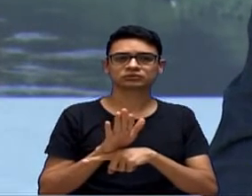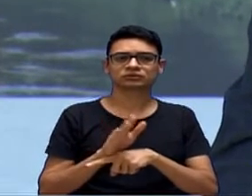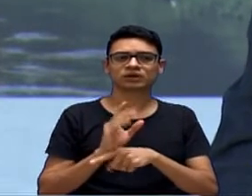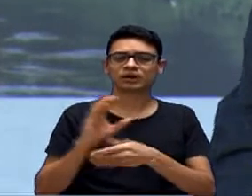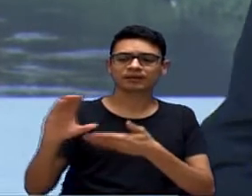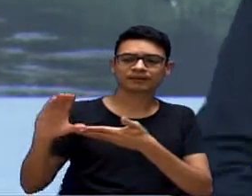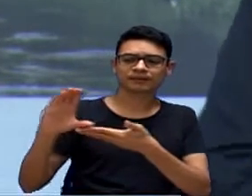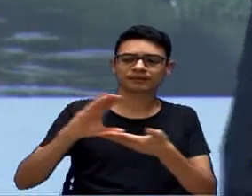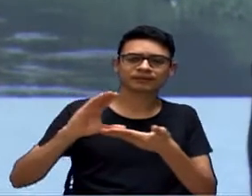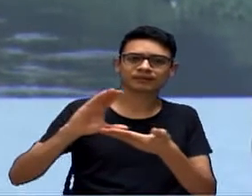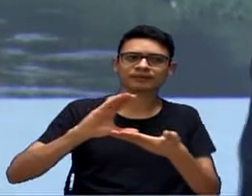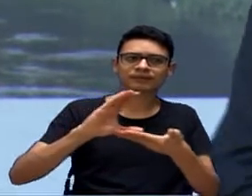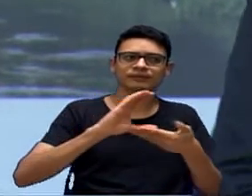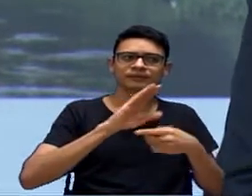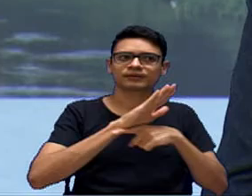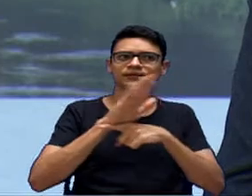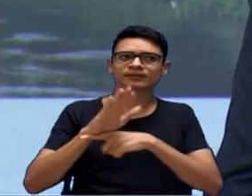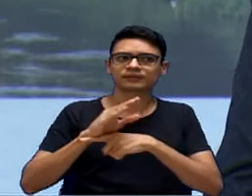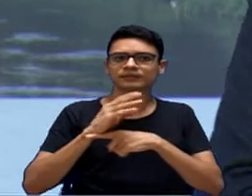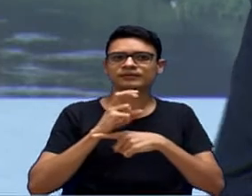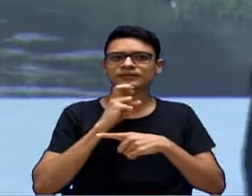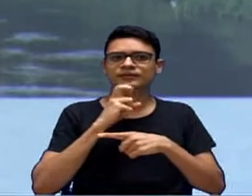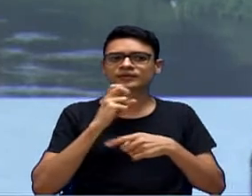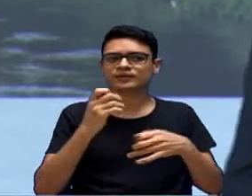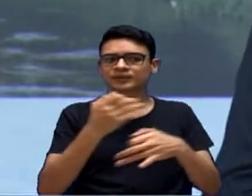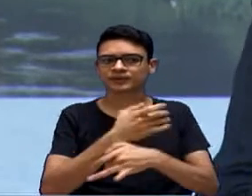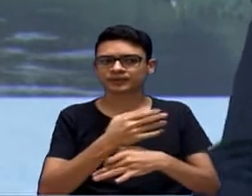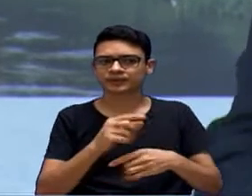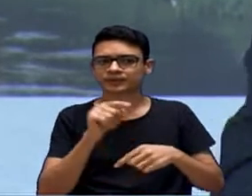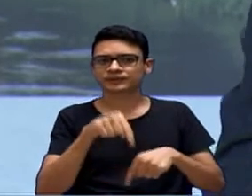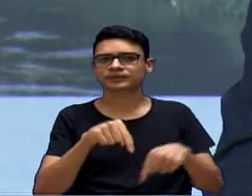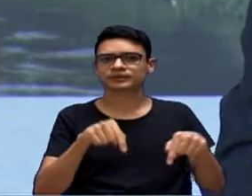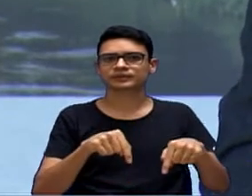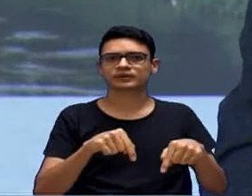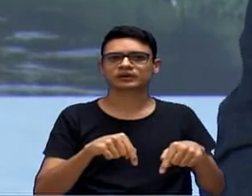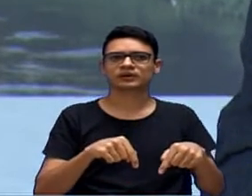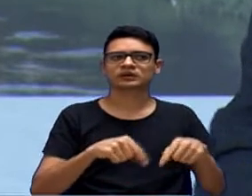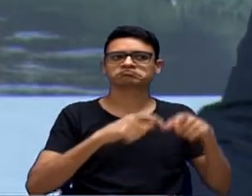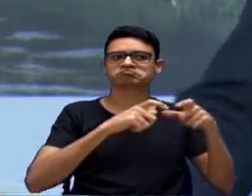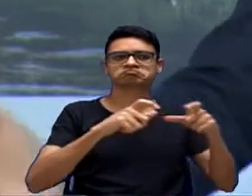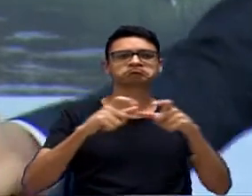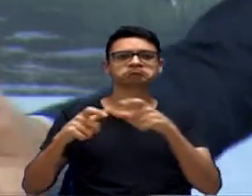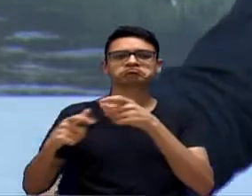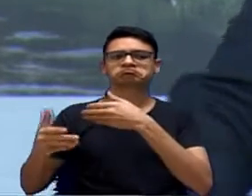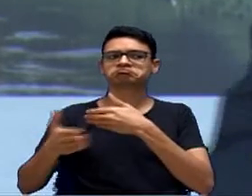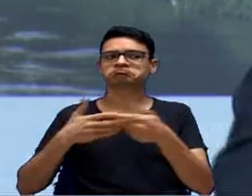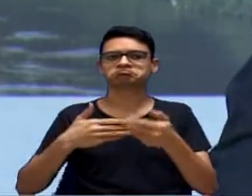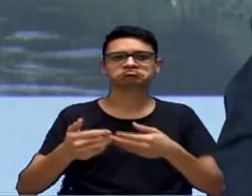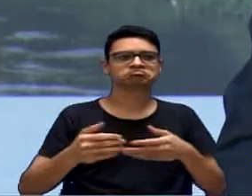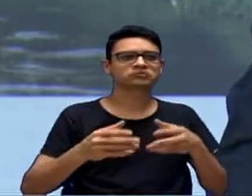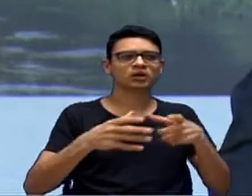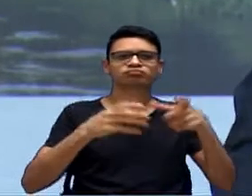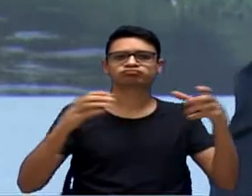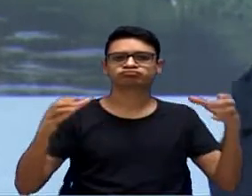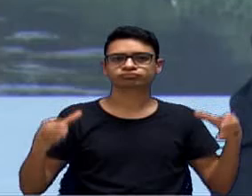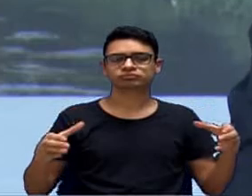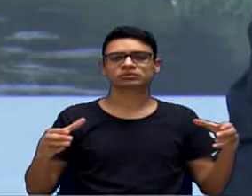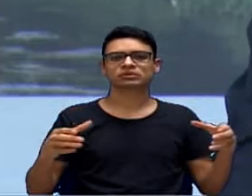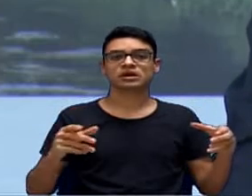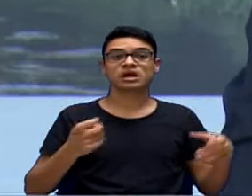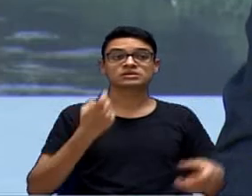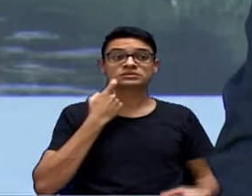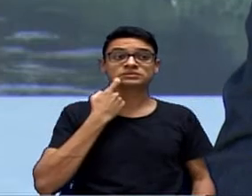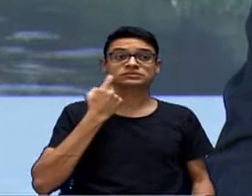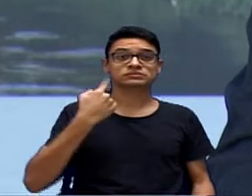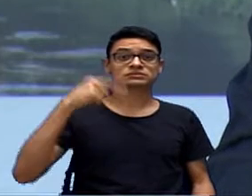nossa cidade, para diversas esferas, diversas instituições, inclusive. Essa semana, na sexta-feira, senhor presidente,